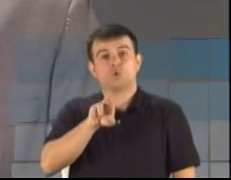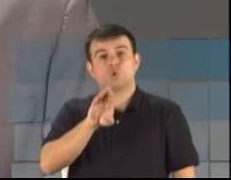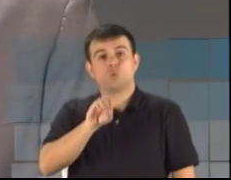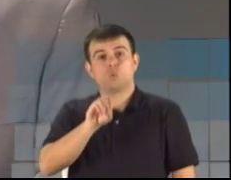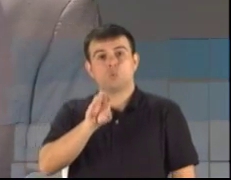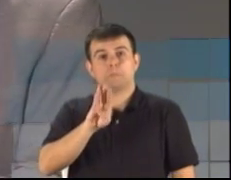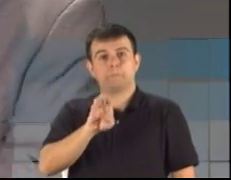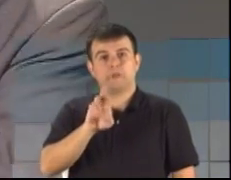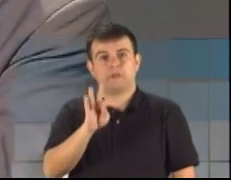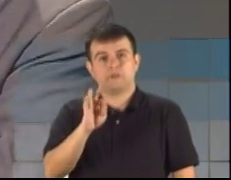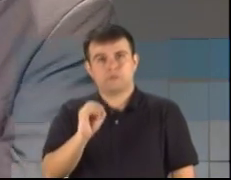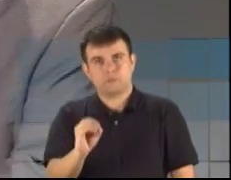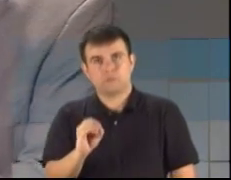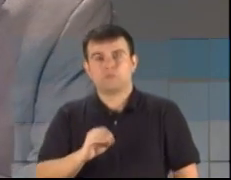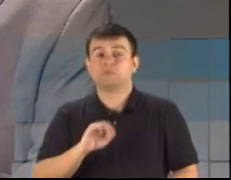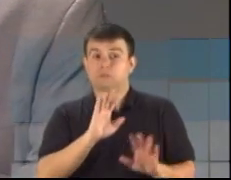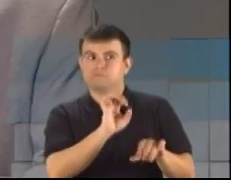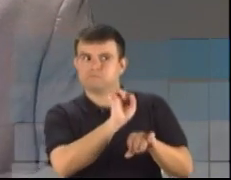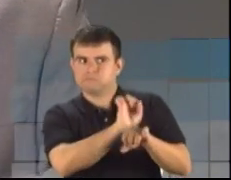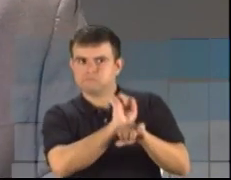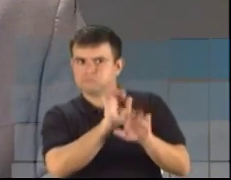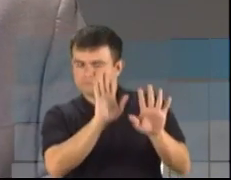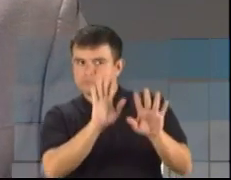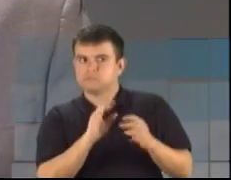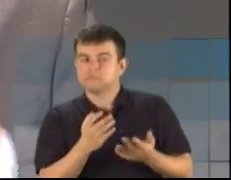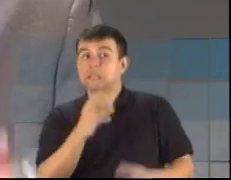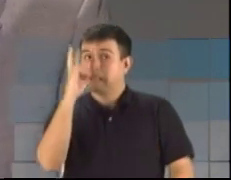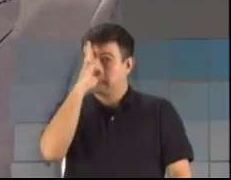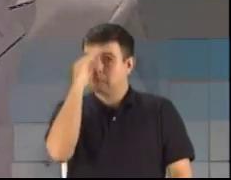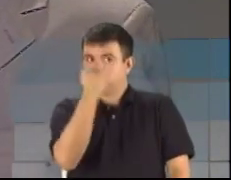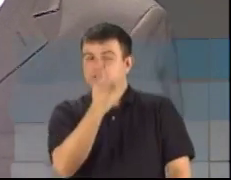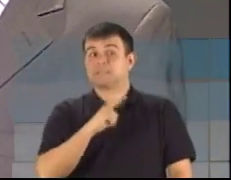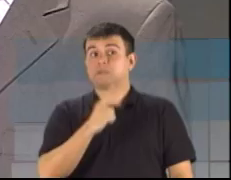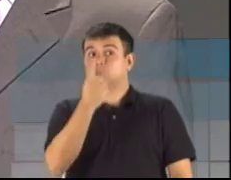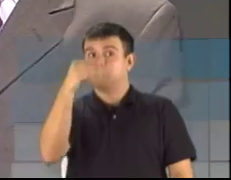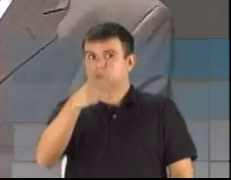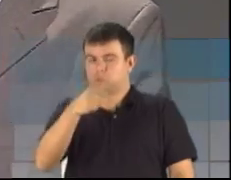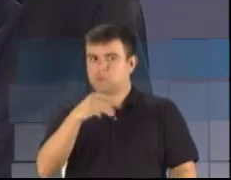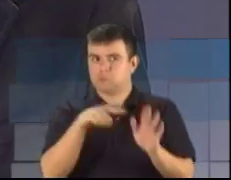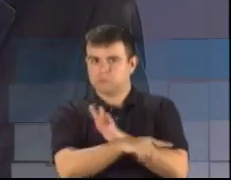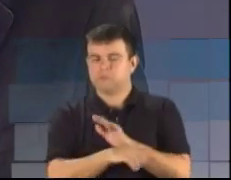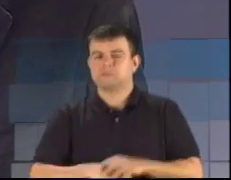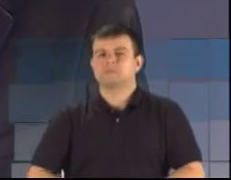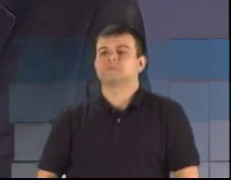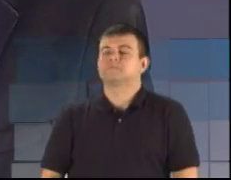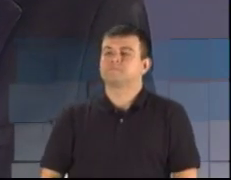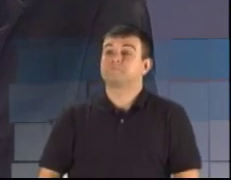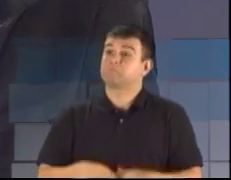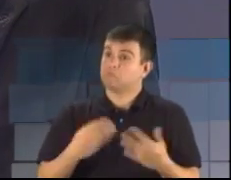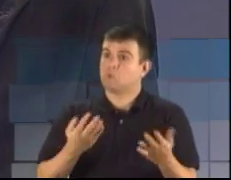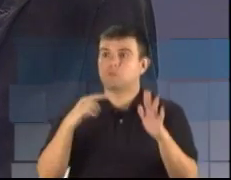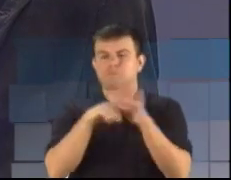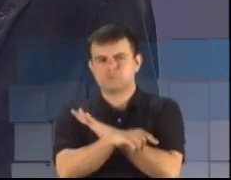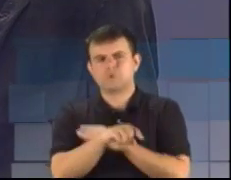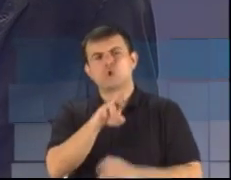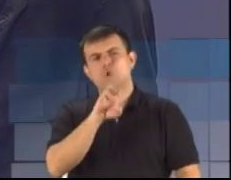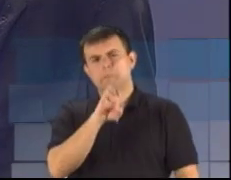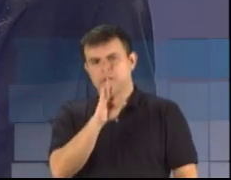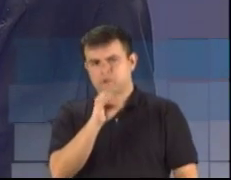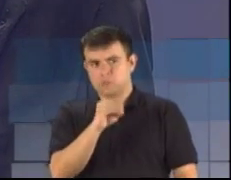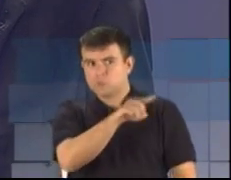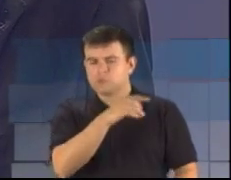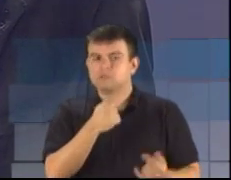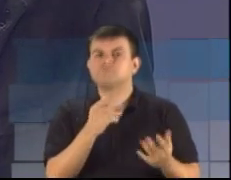Gostaria de saber que o Roberto... Só um instante, candidato. Relembrando, o senhor tem um minuto para a pergunta. Eu gostaria, Roberto, de falar sobre